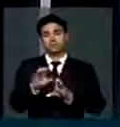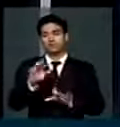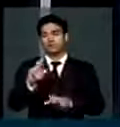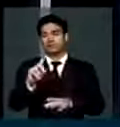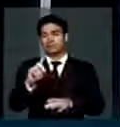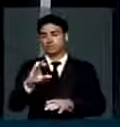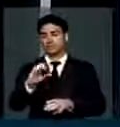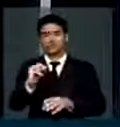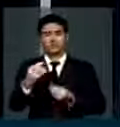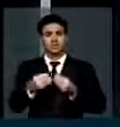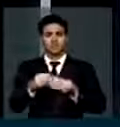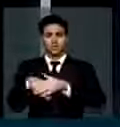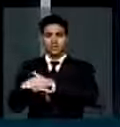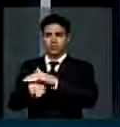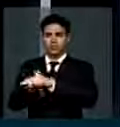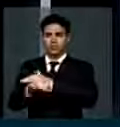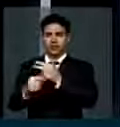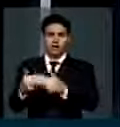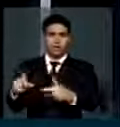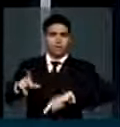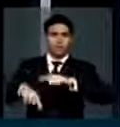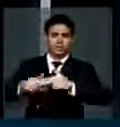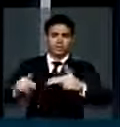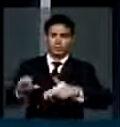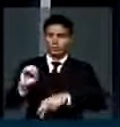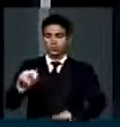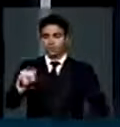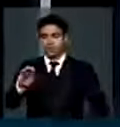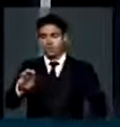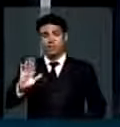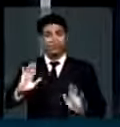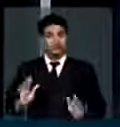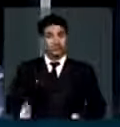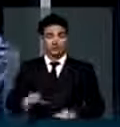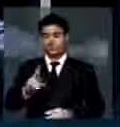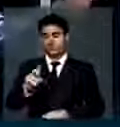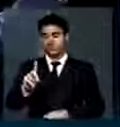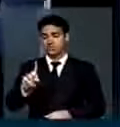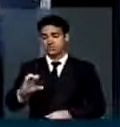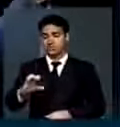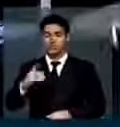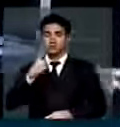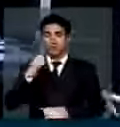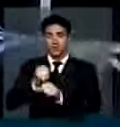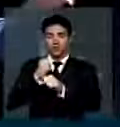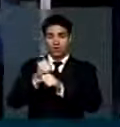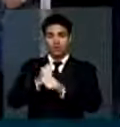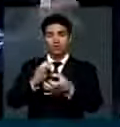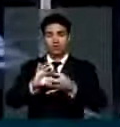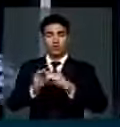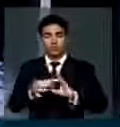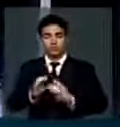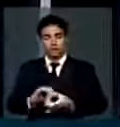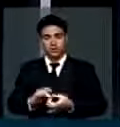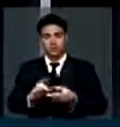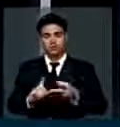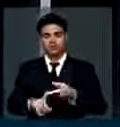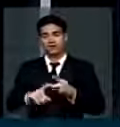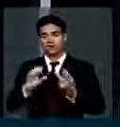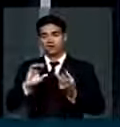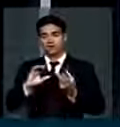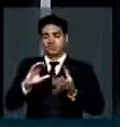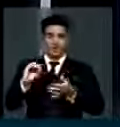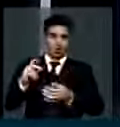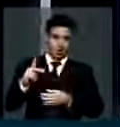relação aos galpões de estocagem da Conab. Já demos o RDC aqui para as obras das Olimpíadas, da Copa do Mundo, da